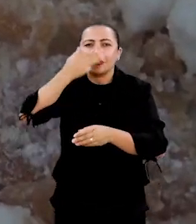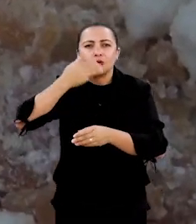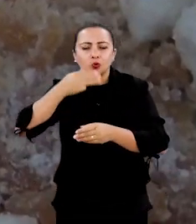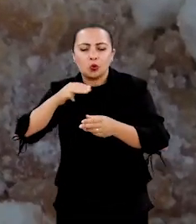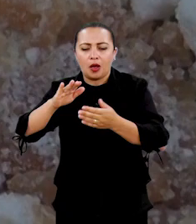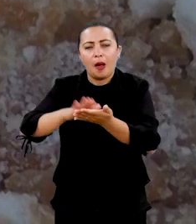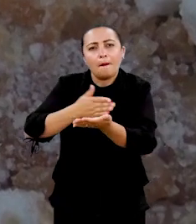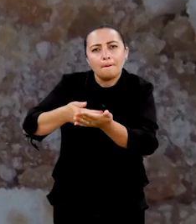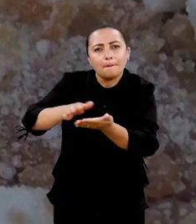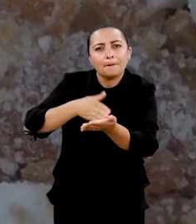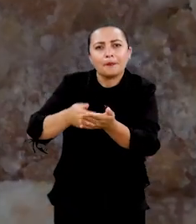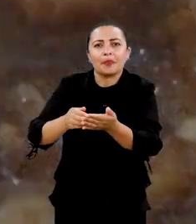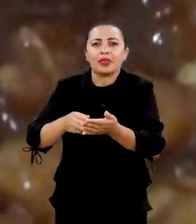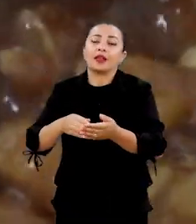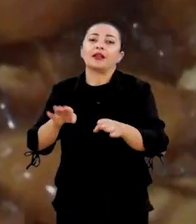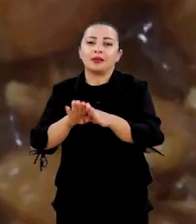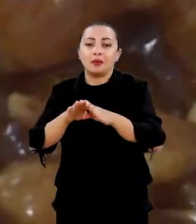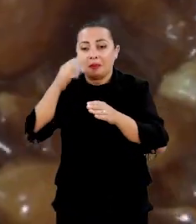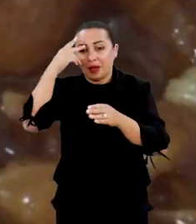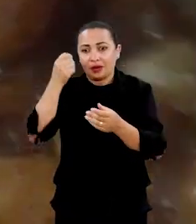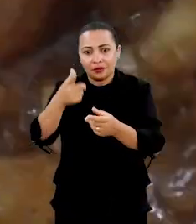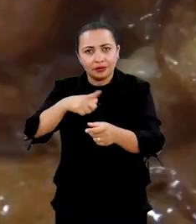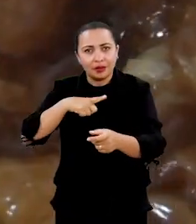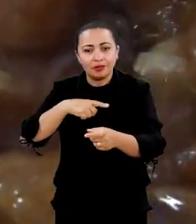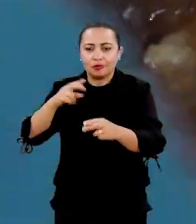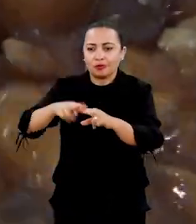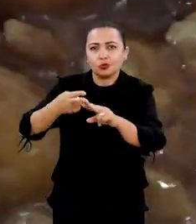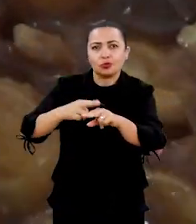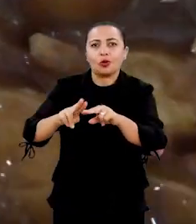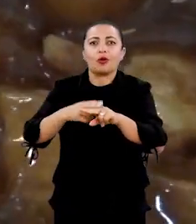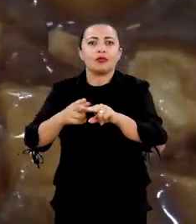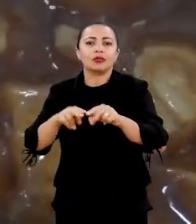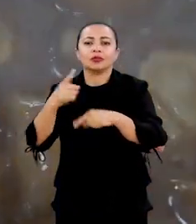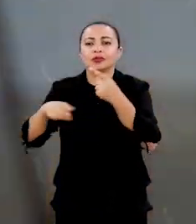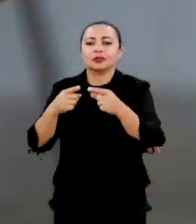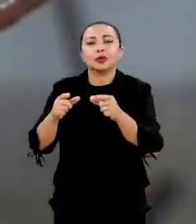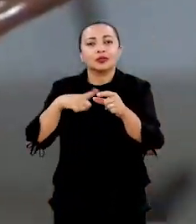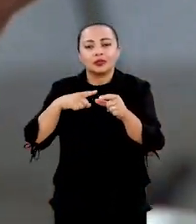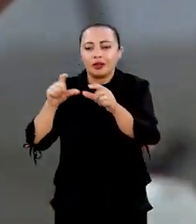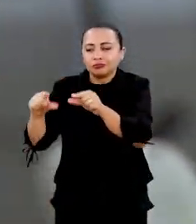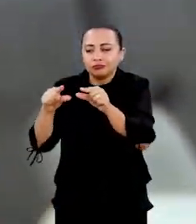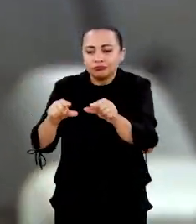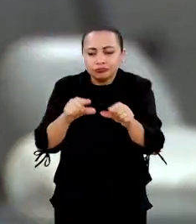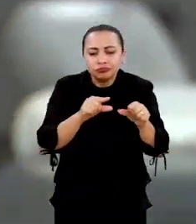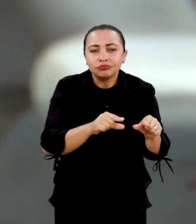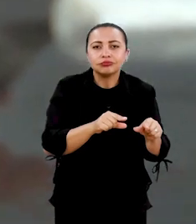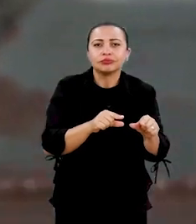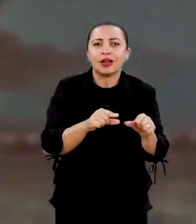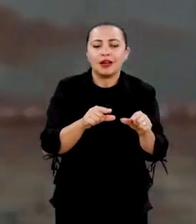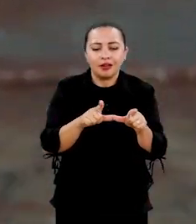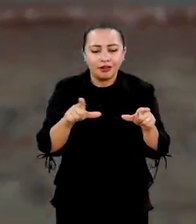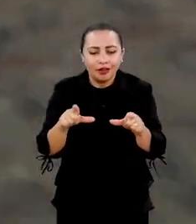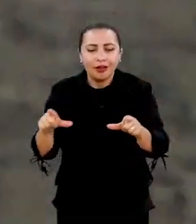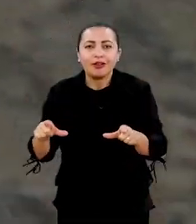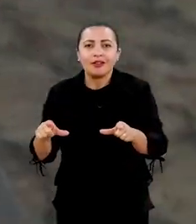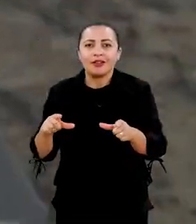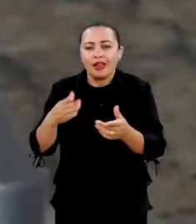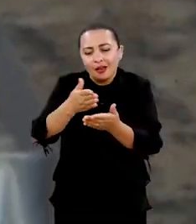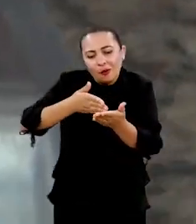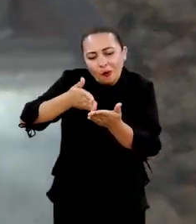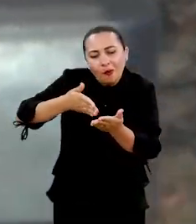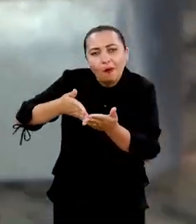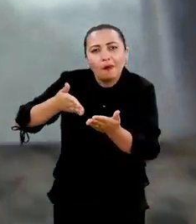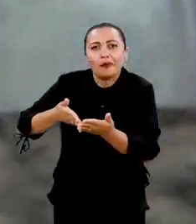a manteiga, o açúcar, para poder assim obter o chocolate. Depois desse processo, obtém aquela barrazinha, quem não